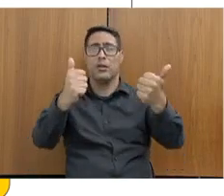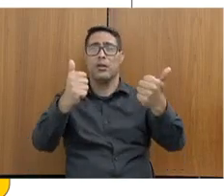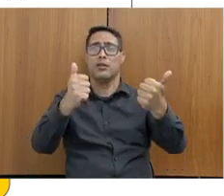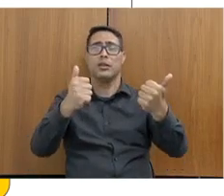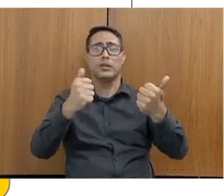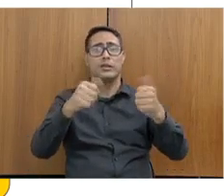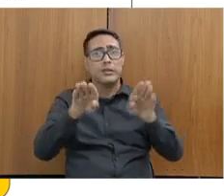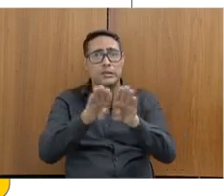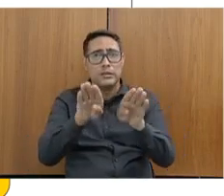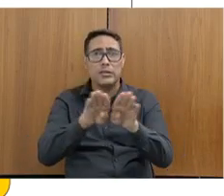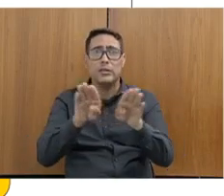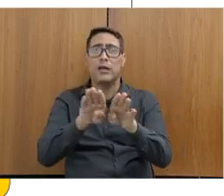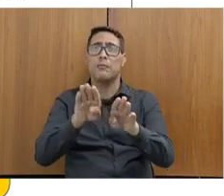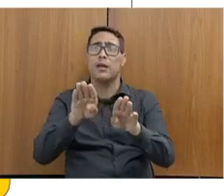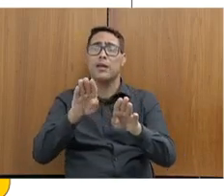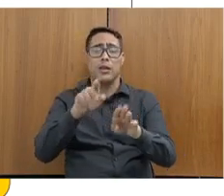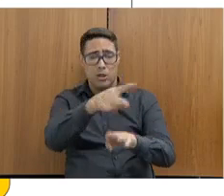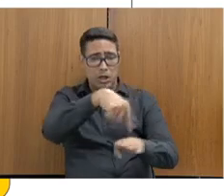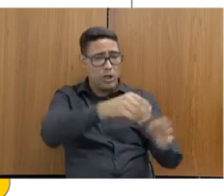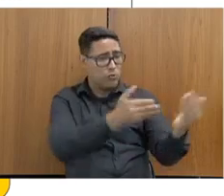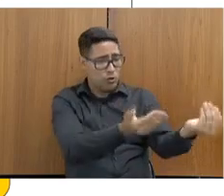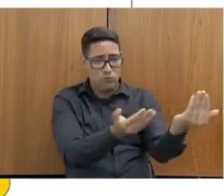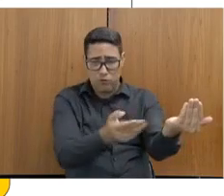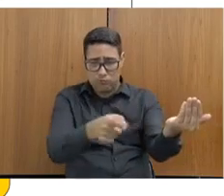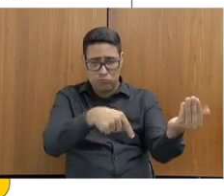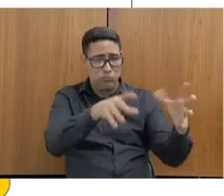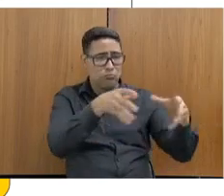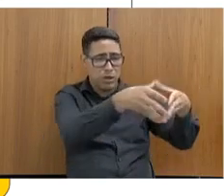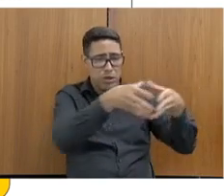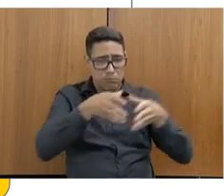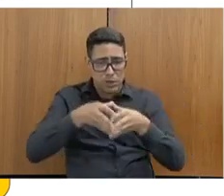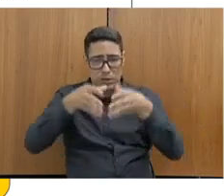corretamente os adolescentes em todas essas unidades.